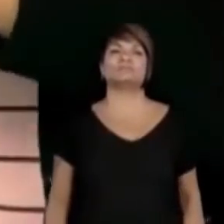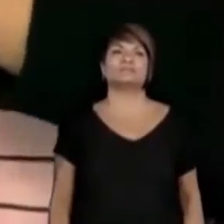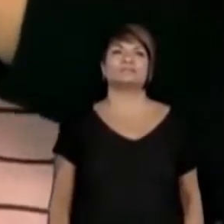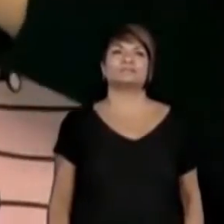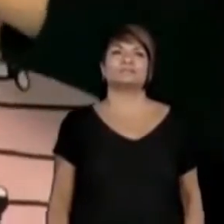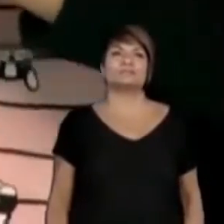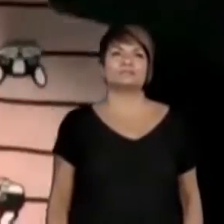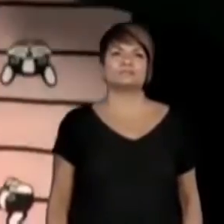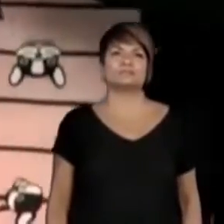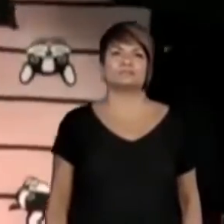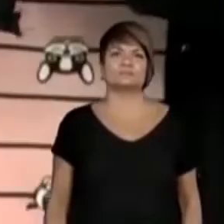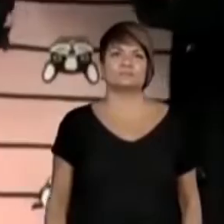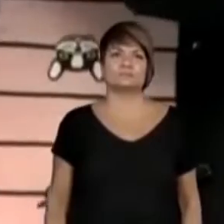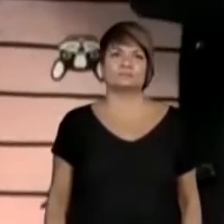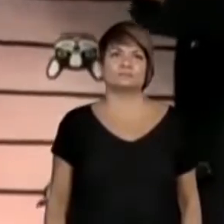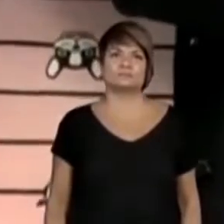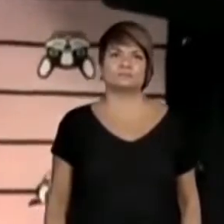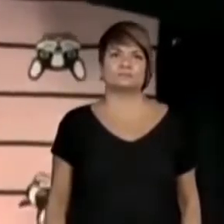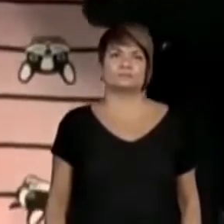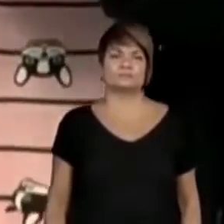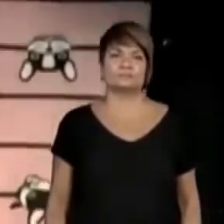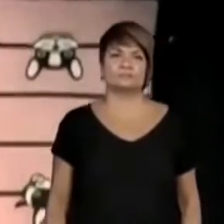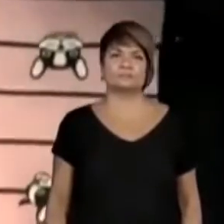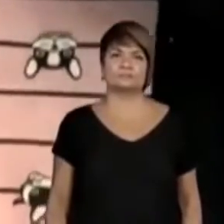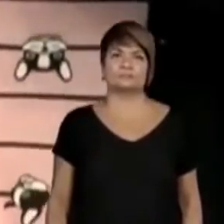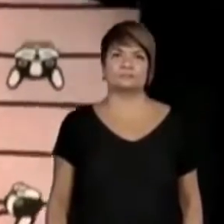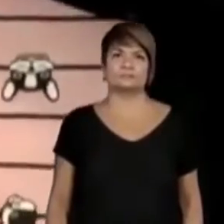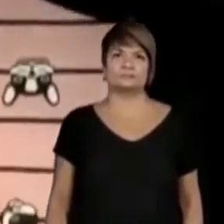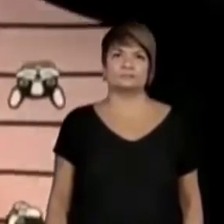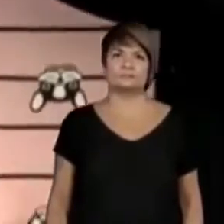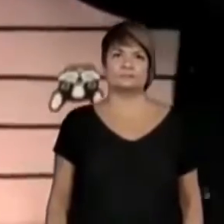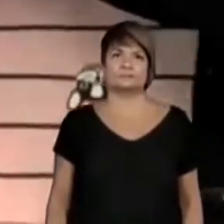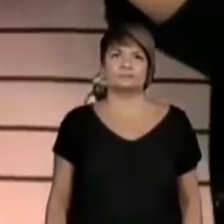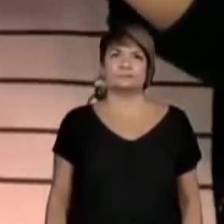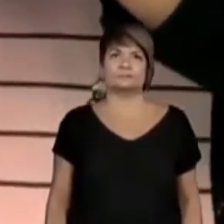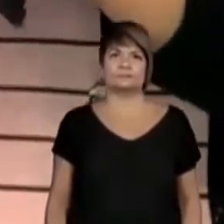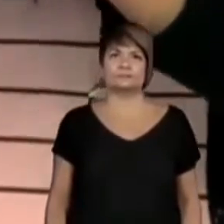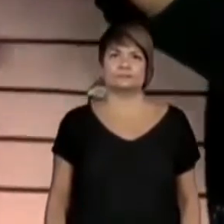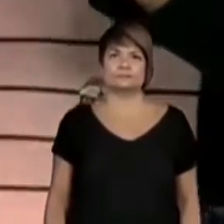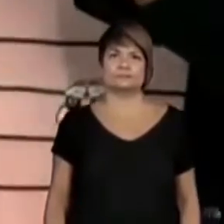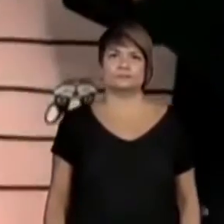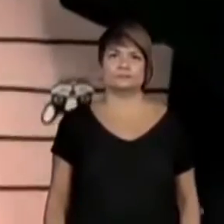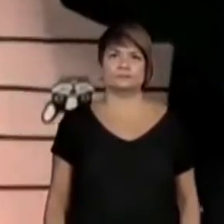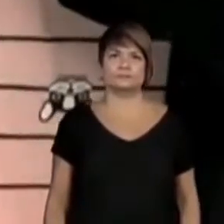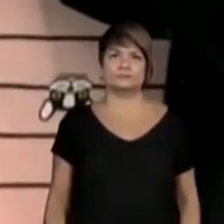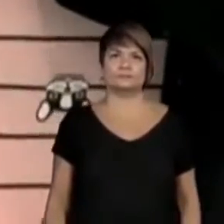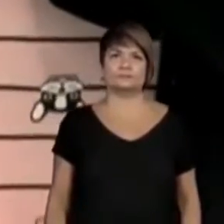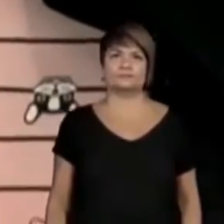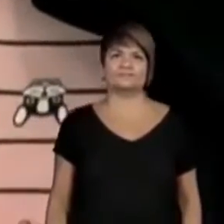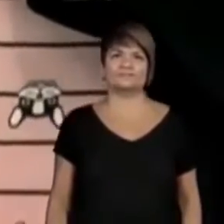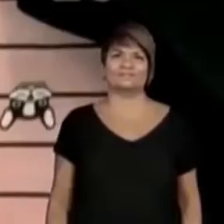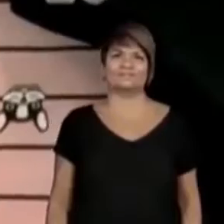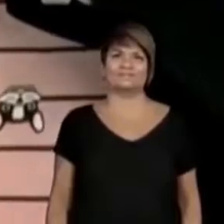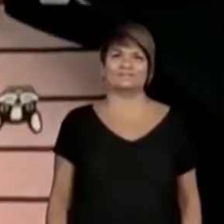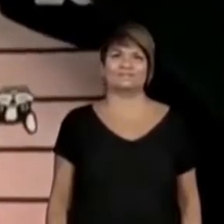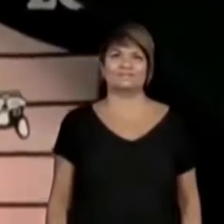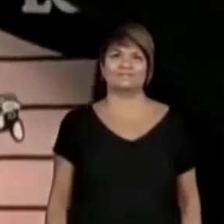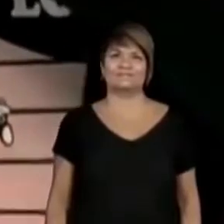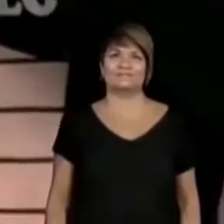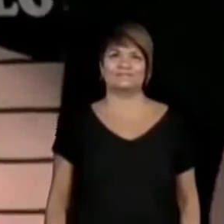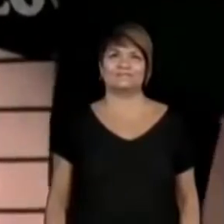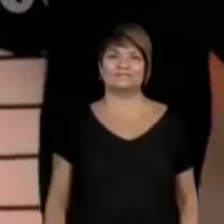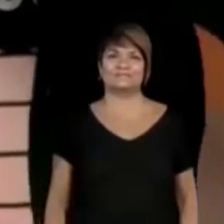na confecção da boneca Abayomi. Olha só. Então, já está saindo. Ficou a cabecinha,